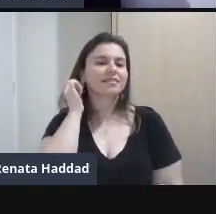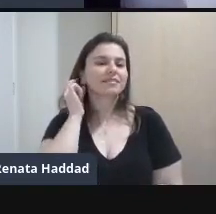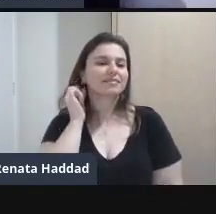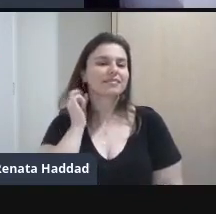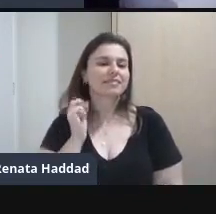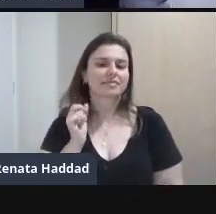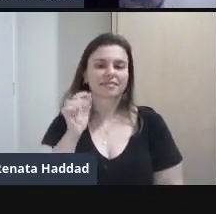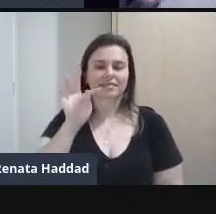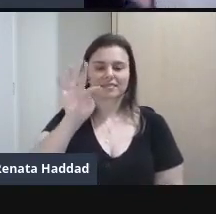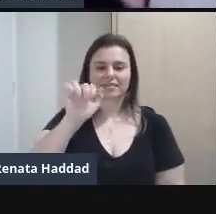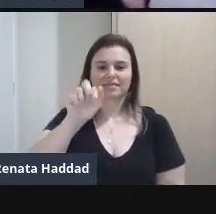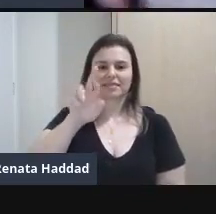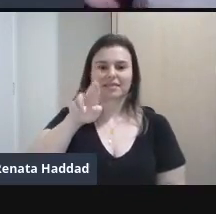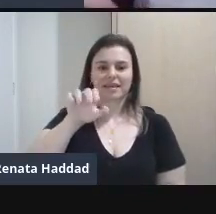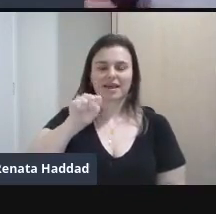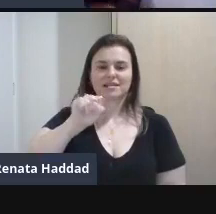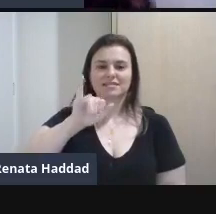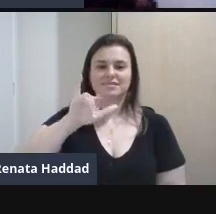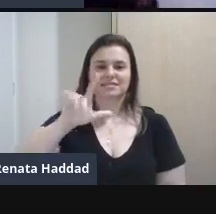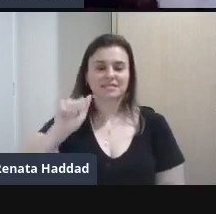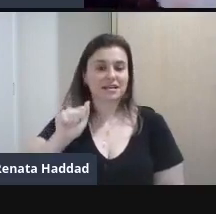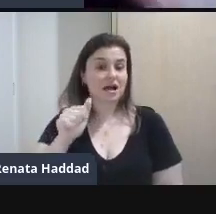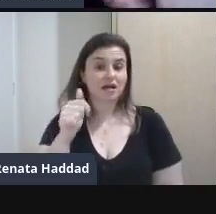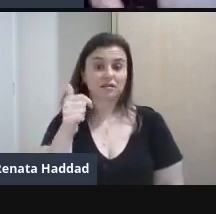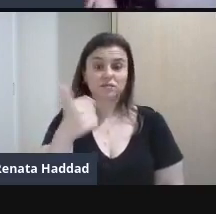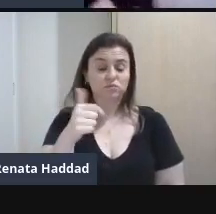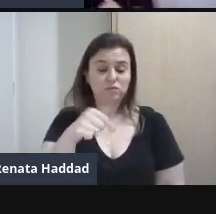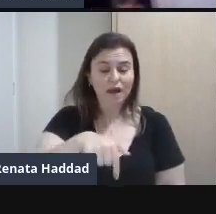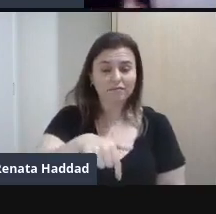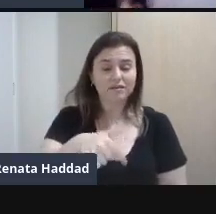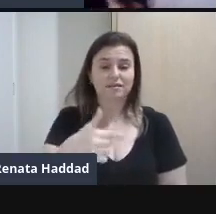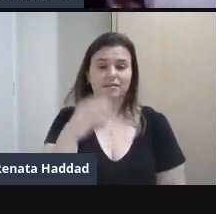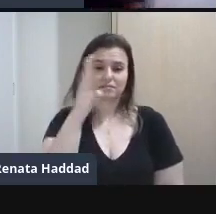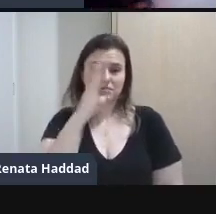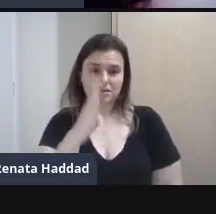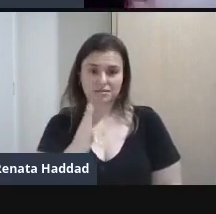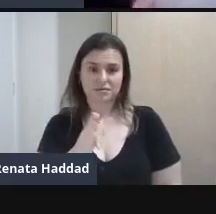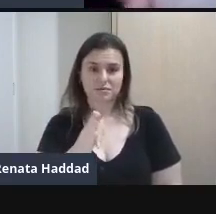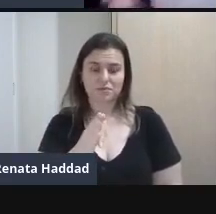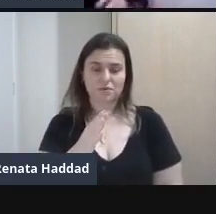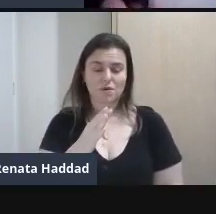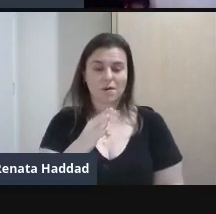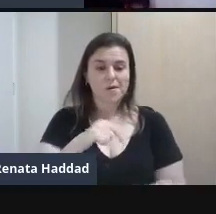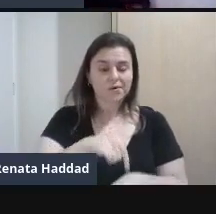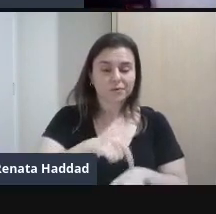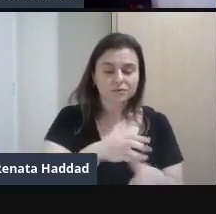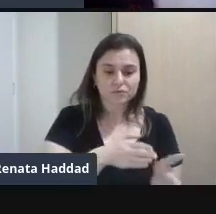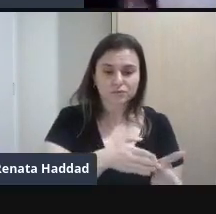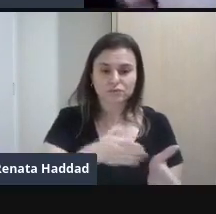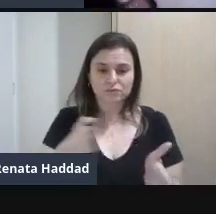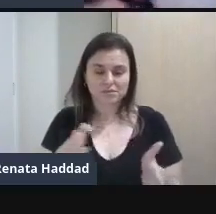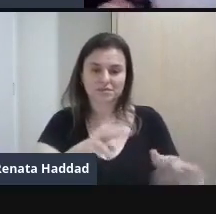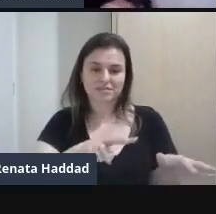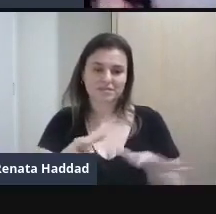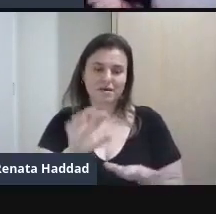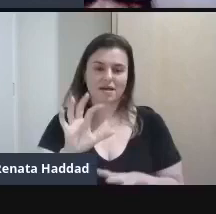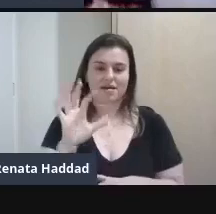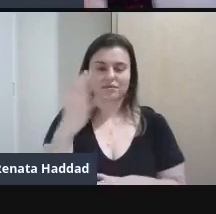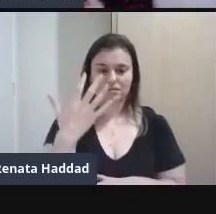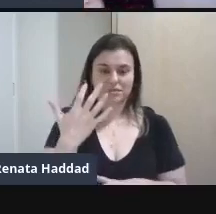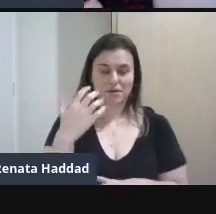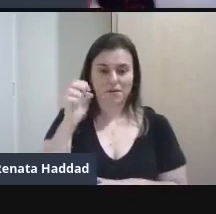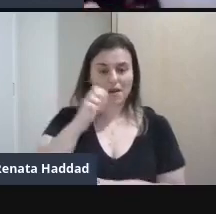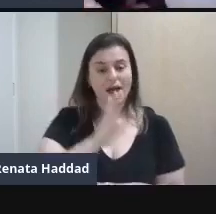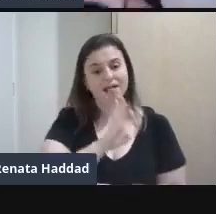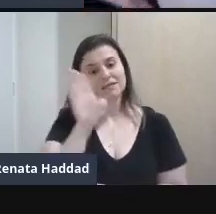Nem estava no Brasil Durante a semana Que aconteceu A mostra Ela estava na Europa Mas A